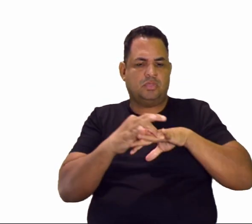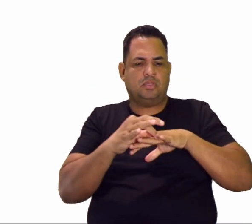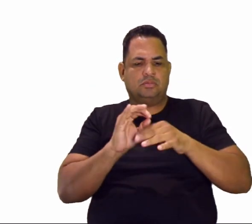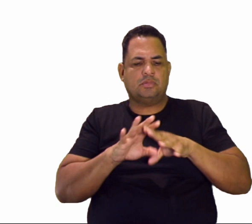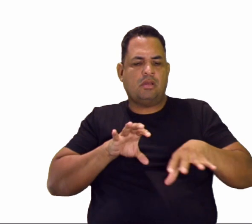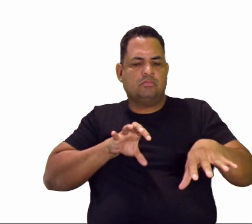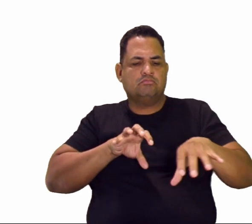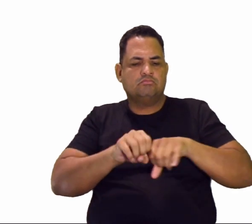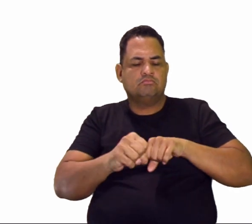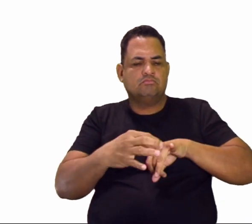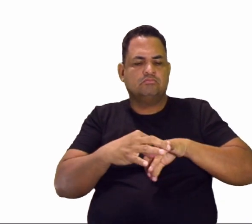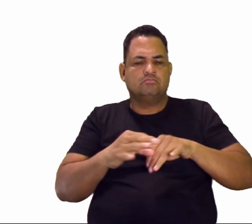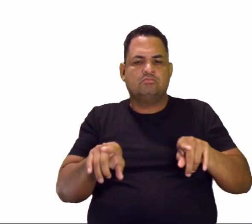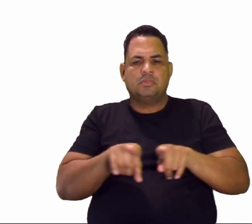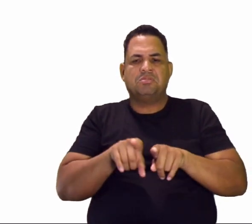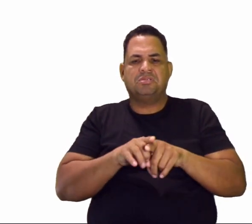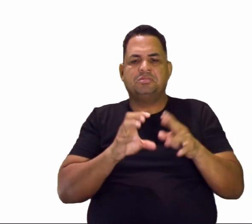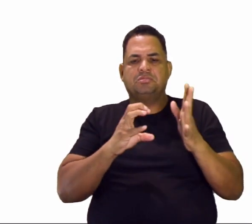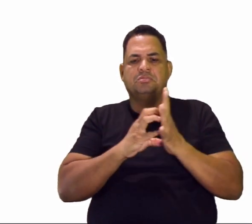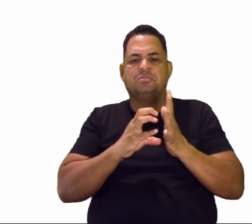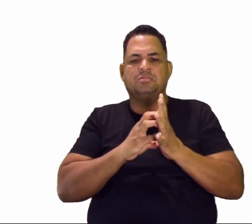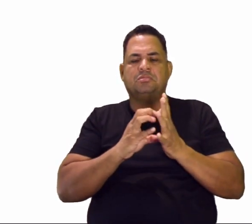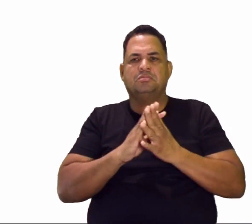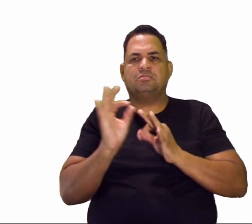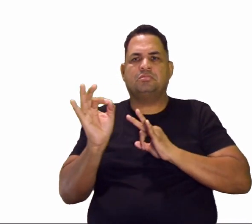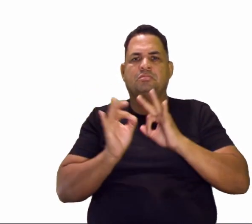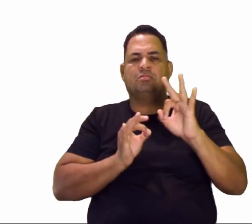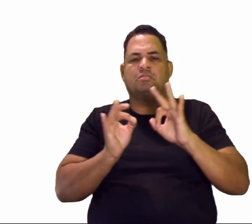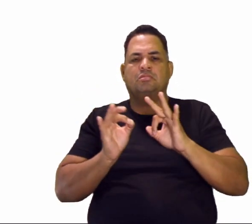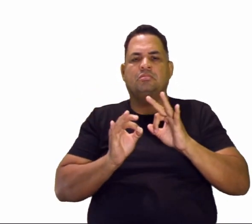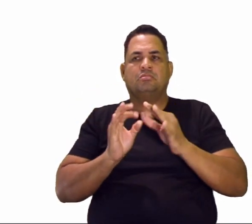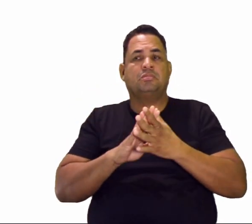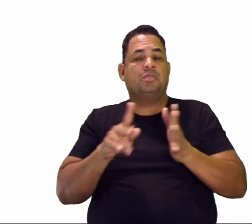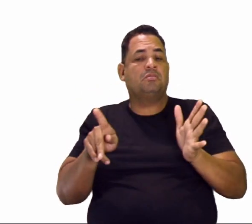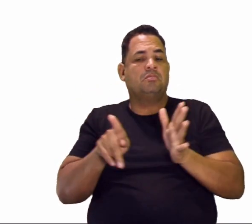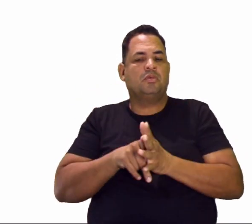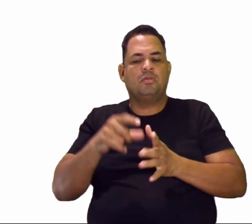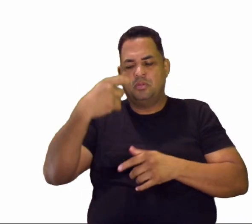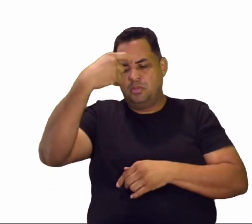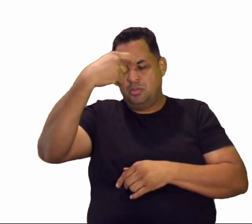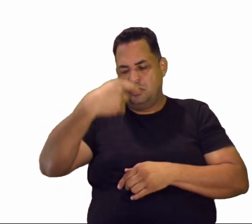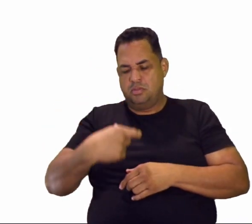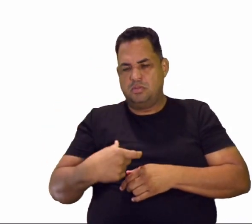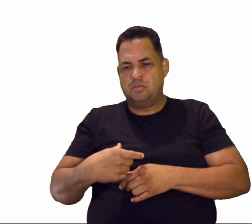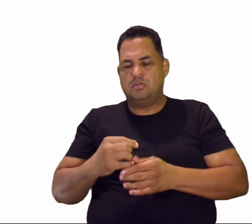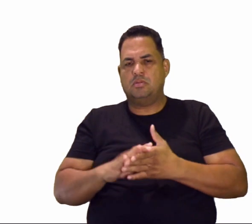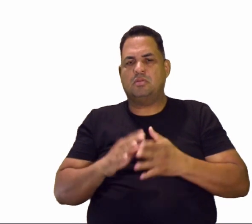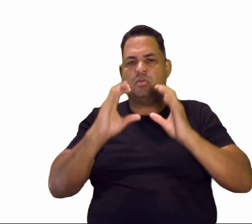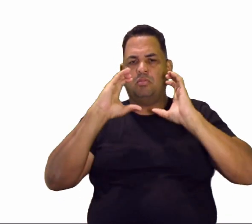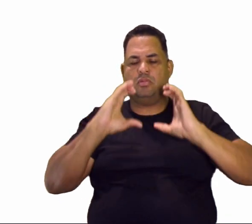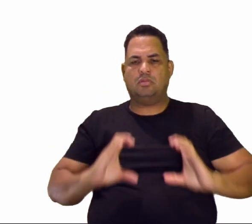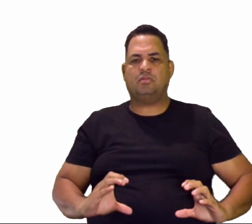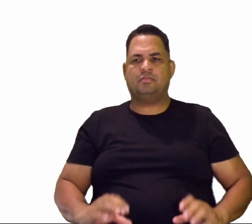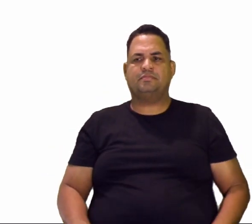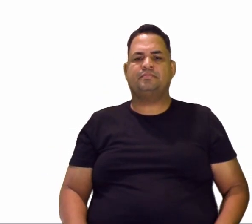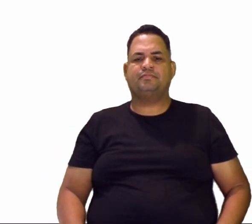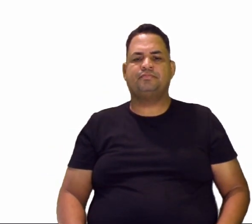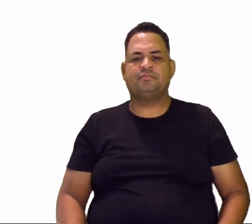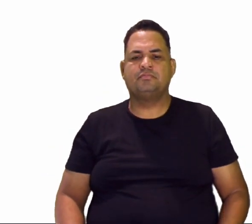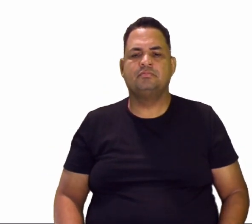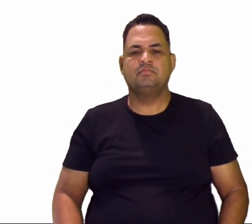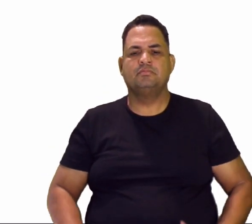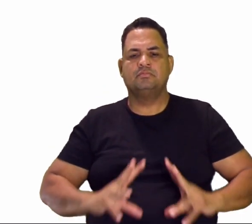formatura. Tudo isso são símbolos, são símbolos criados pelo homem, né? Pelo comportamento humano, que é